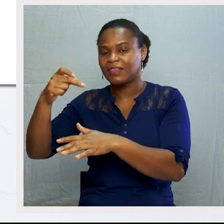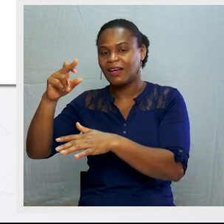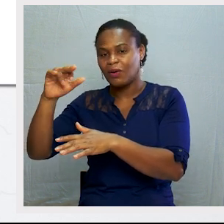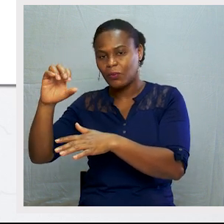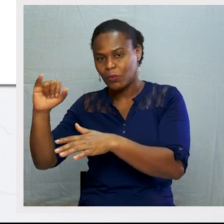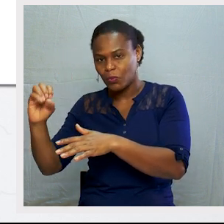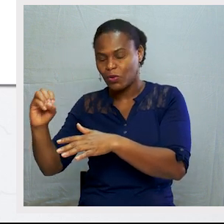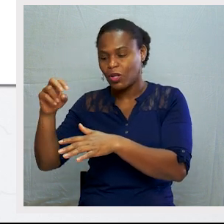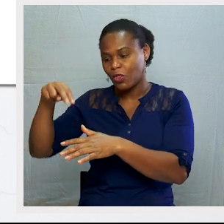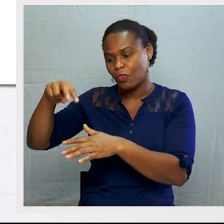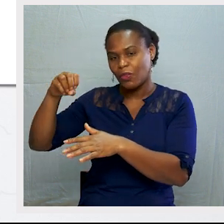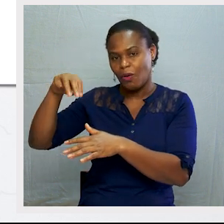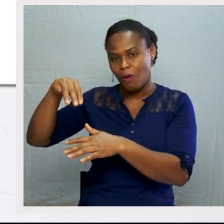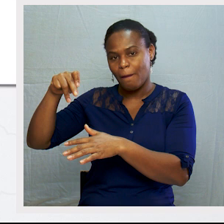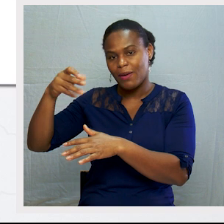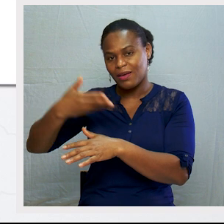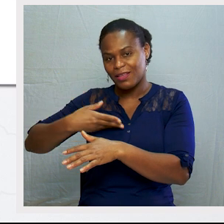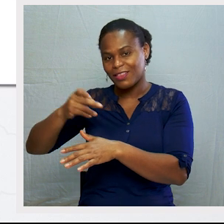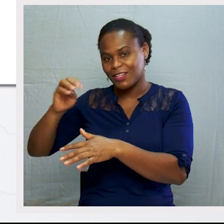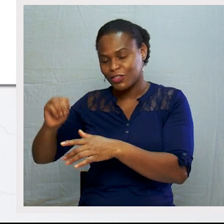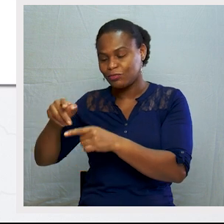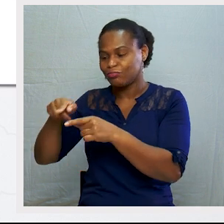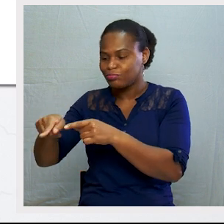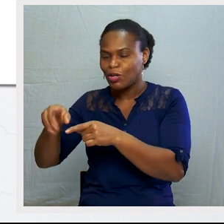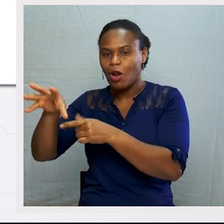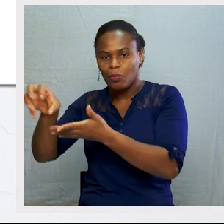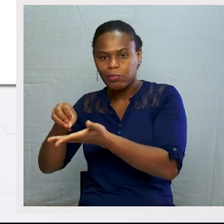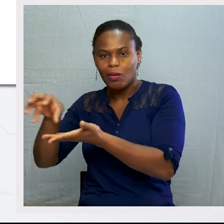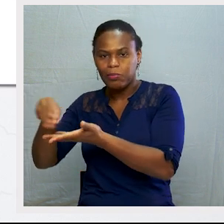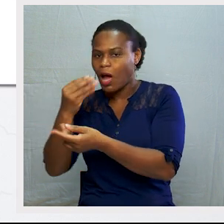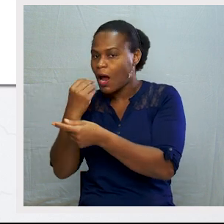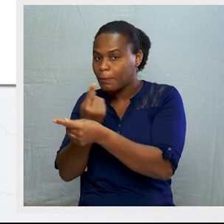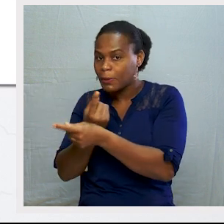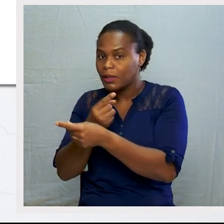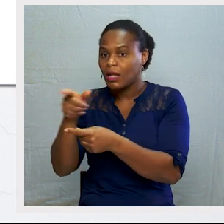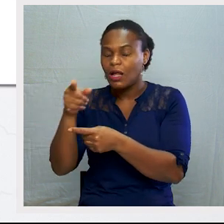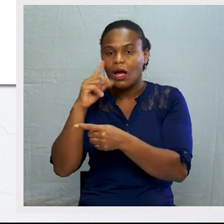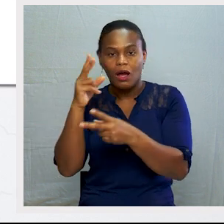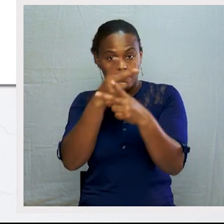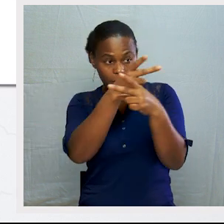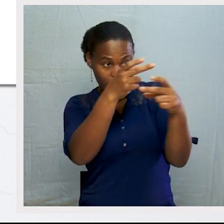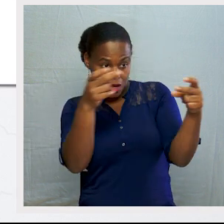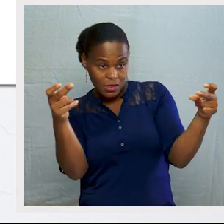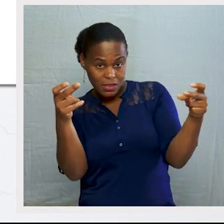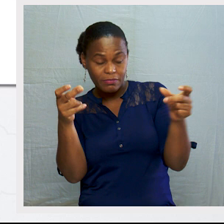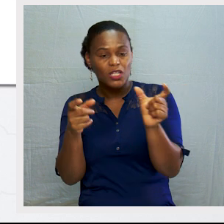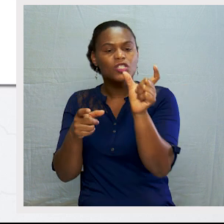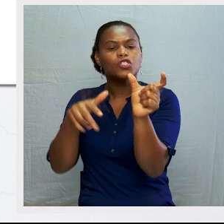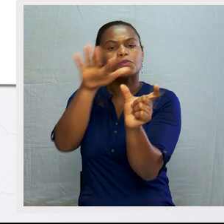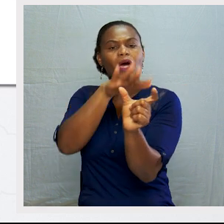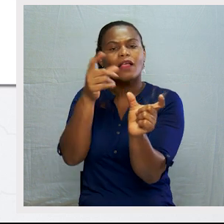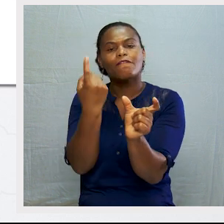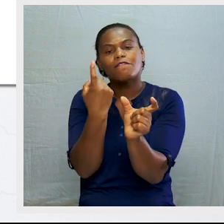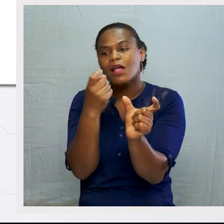Recoleção, Humanidade e Alimentos. Aqui, temos que ler as frases e completar com